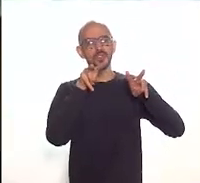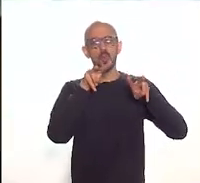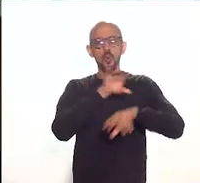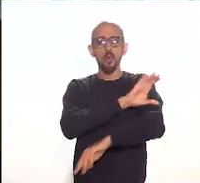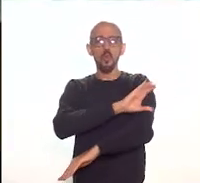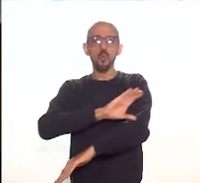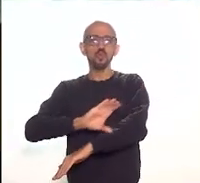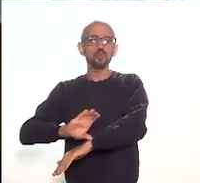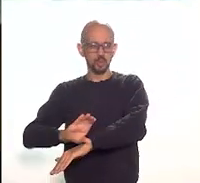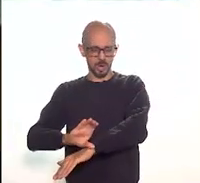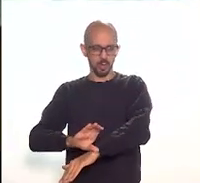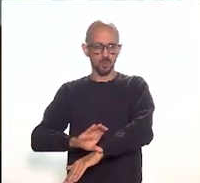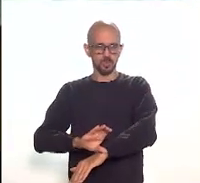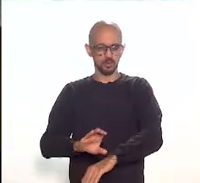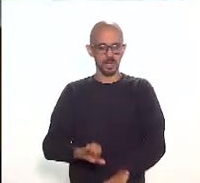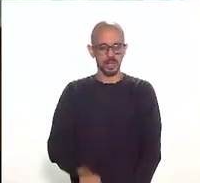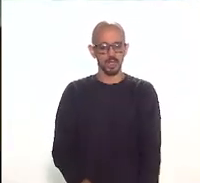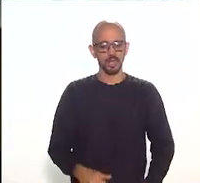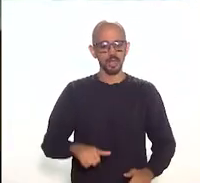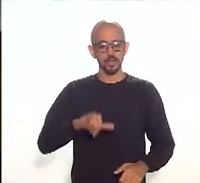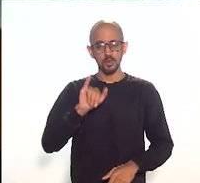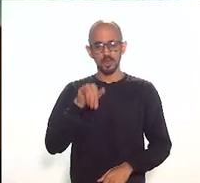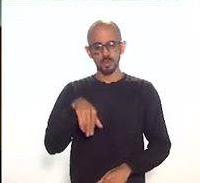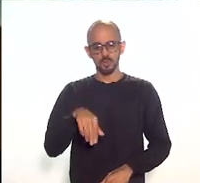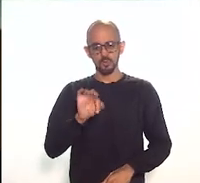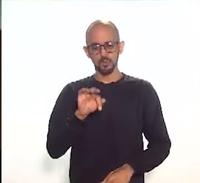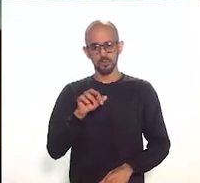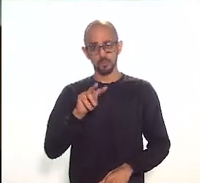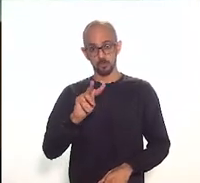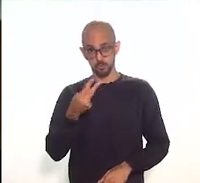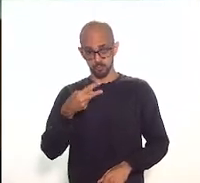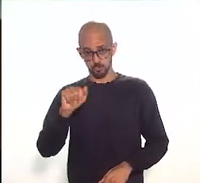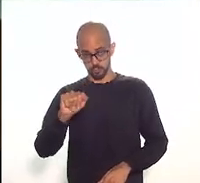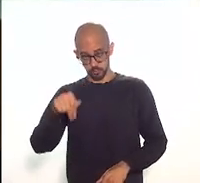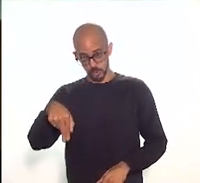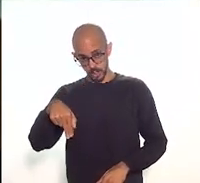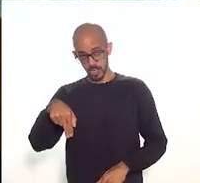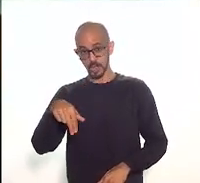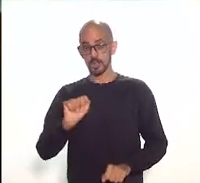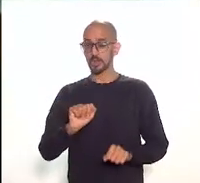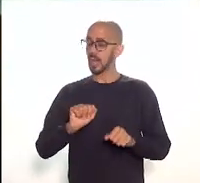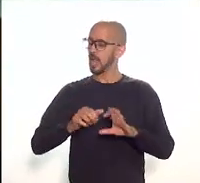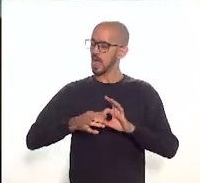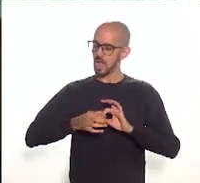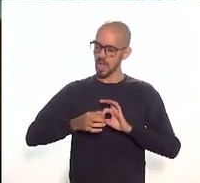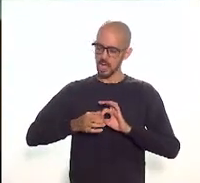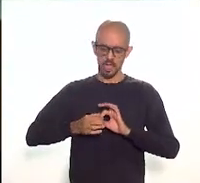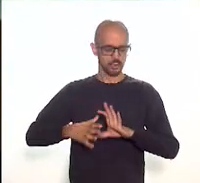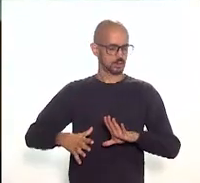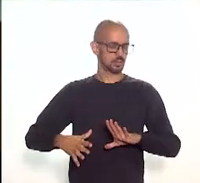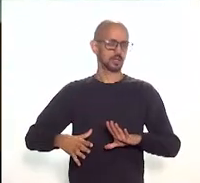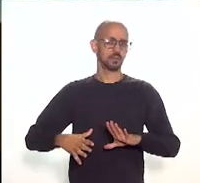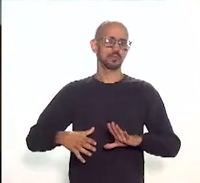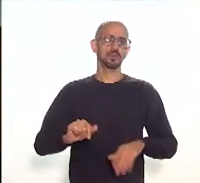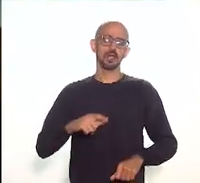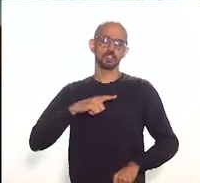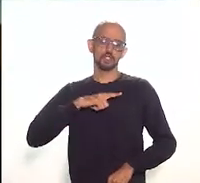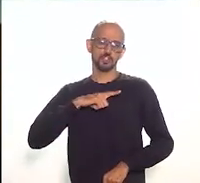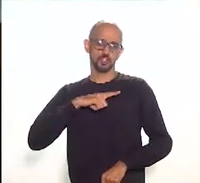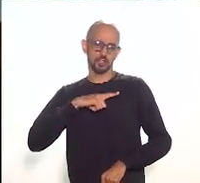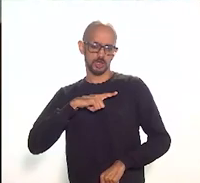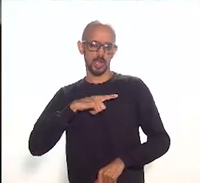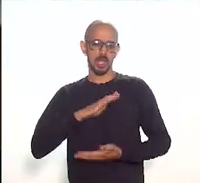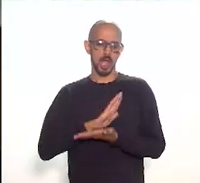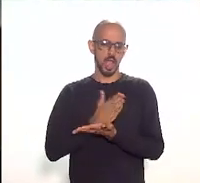enfim, o IFA se coloca à disposição, tem muito interesse. Tem algumas observações bem pontuais do projeto, que